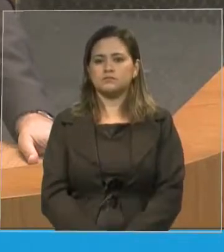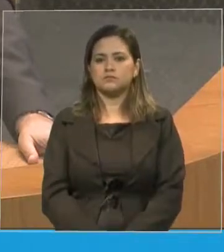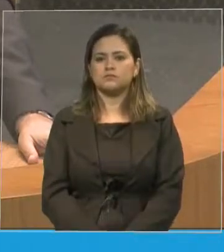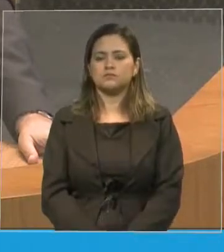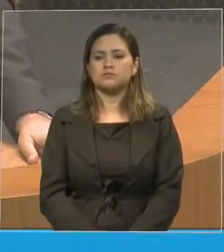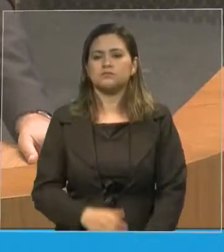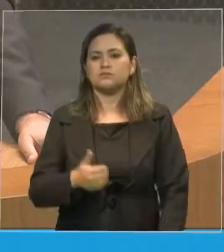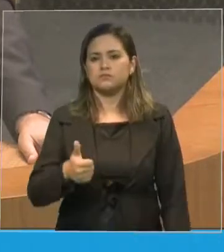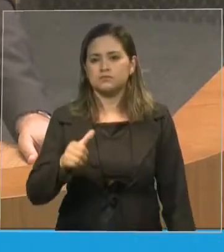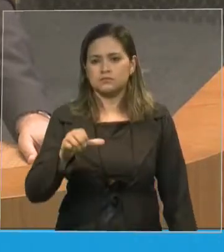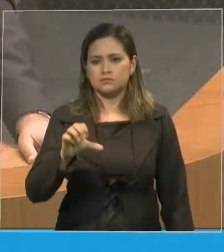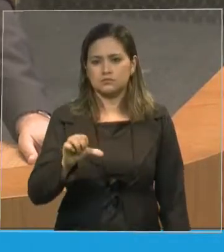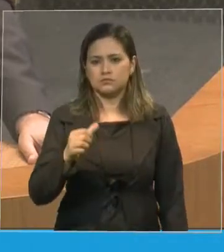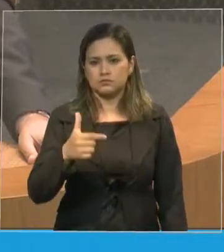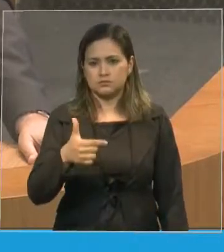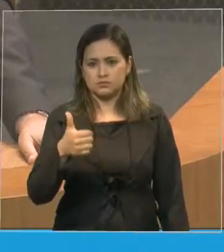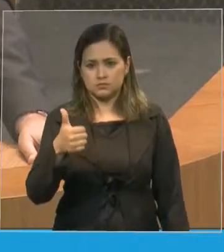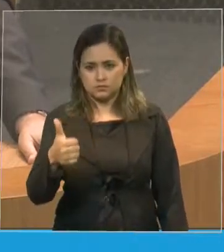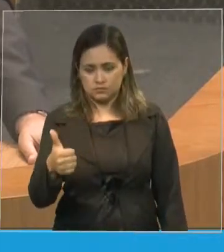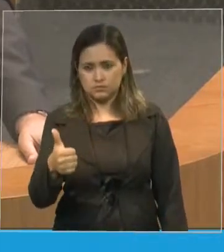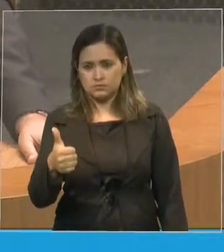1921, amigos,